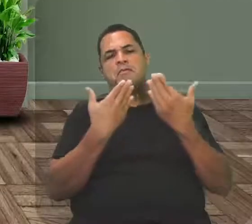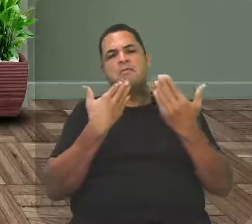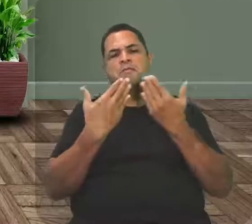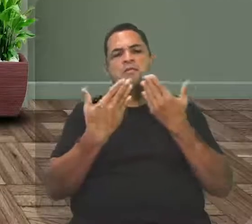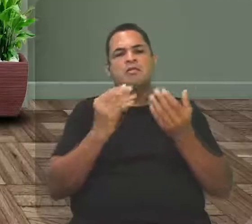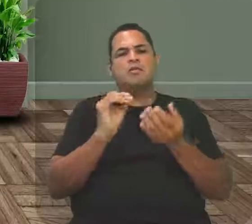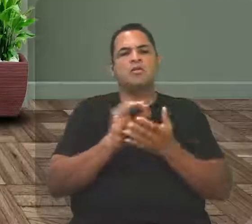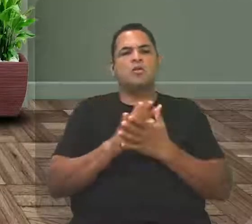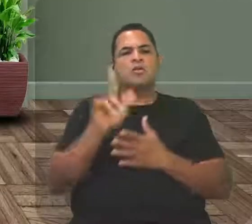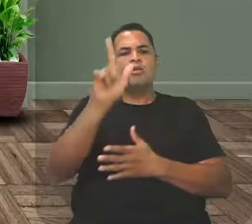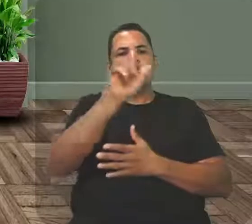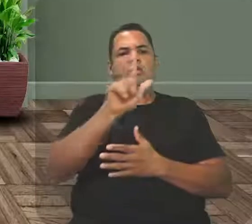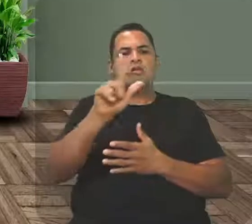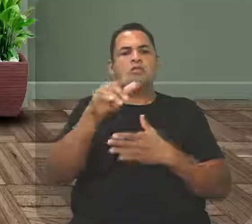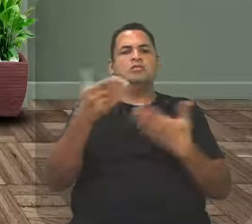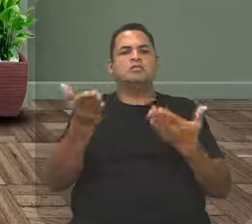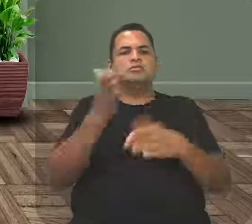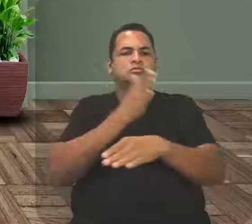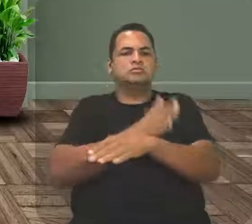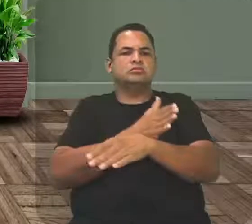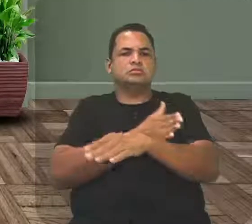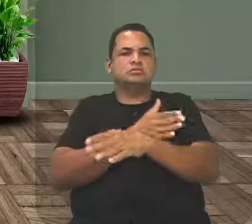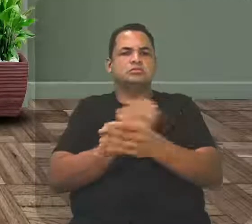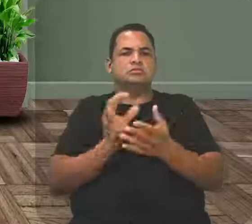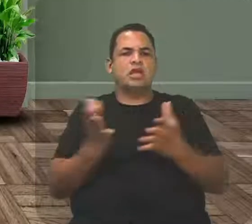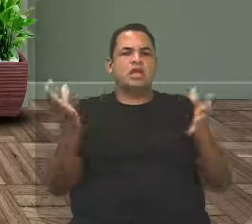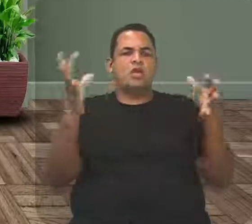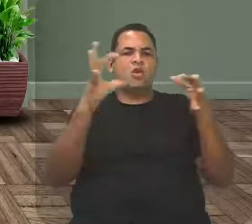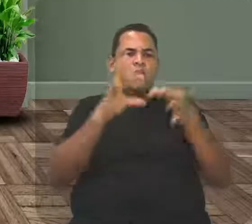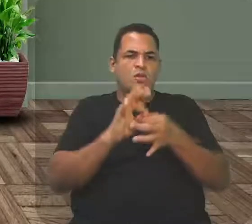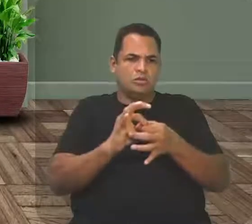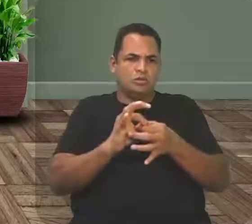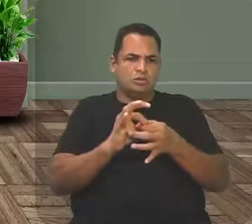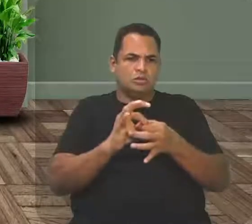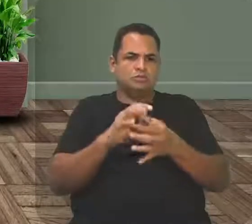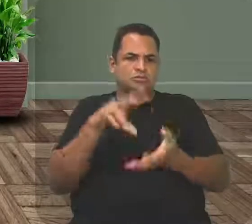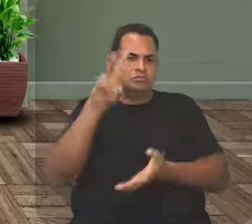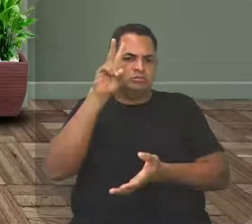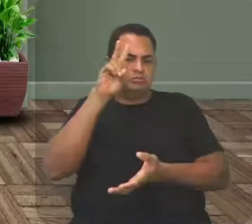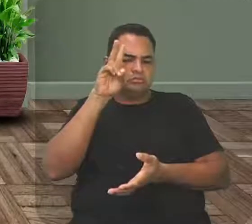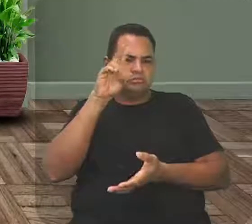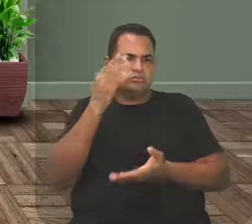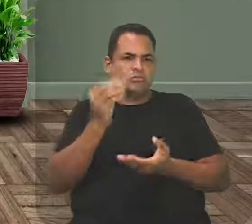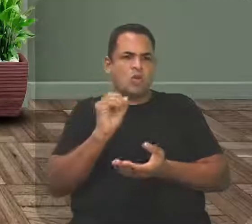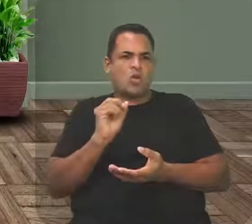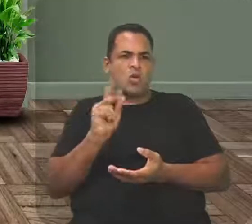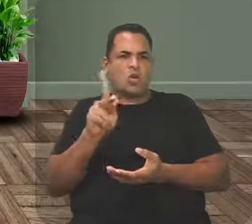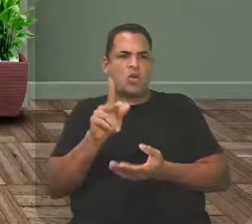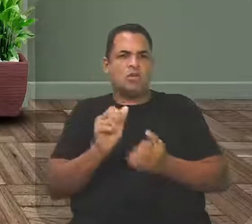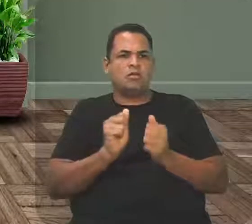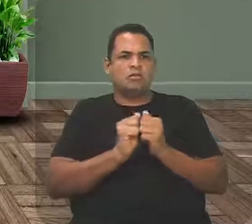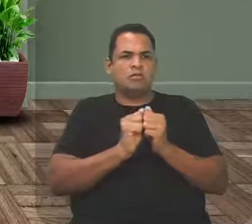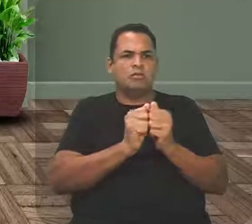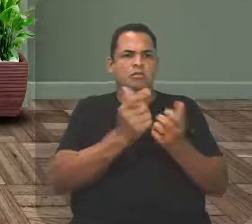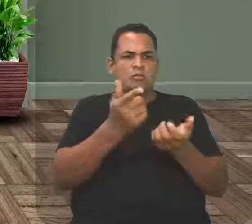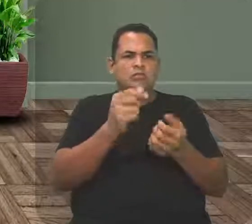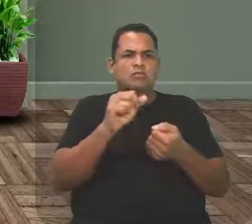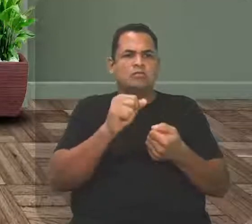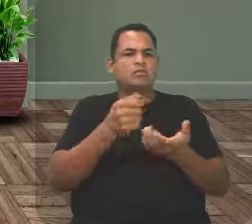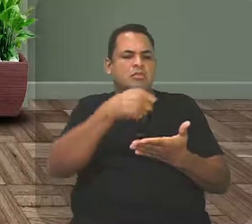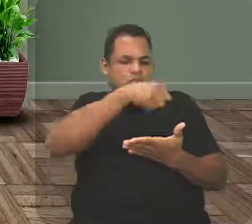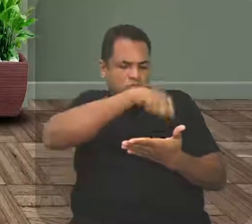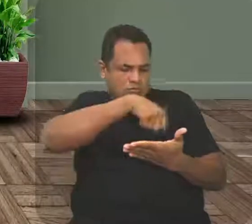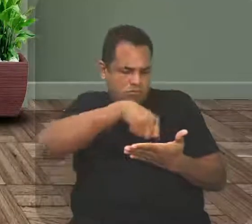a questão da literatura, mas na Idade Média, nesse contexto histórico. Então, acompanhe, faça sua